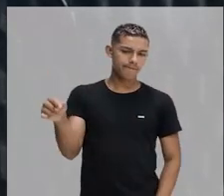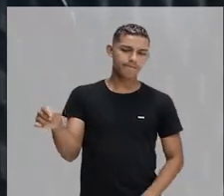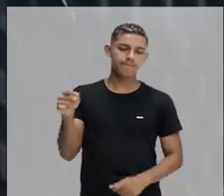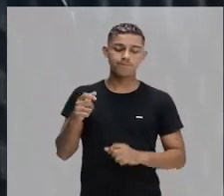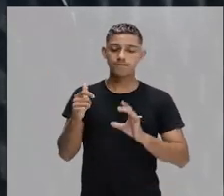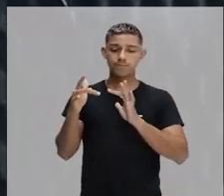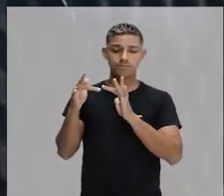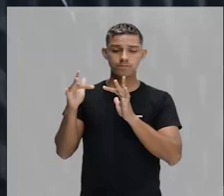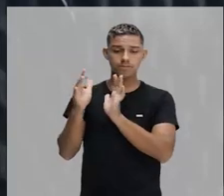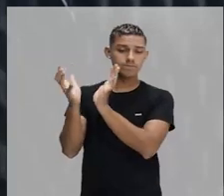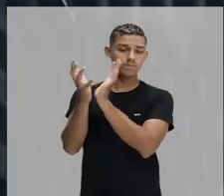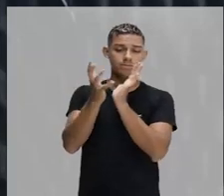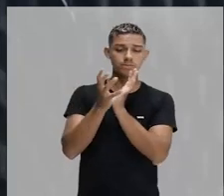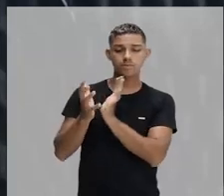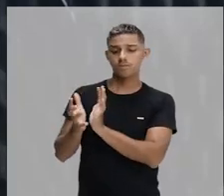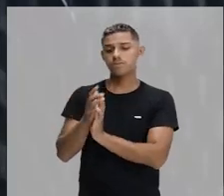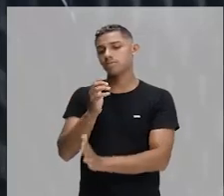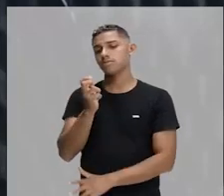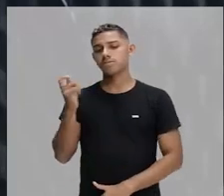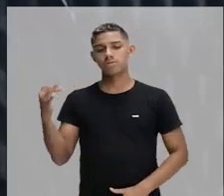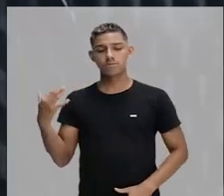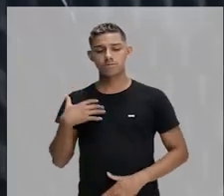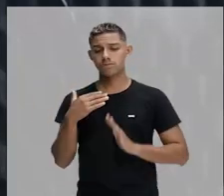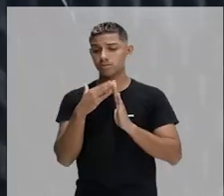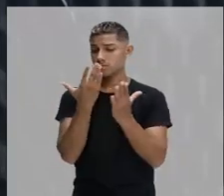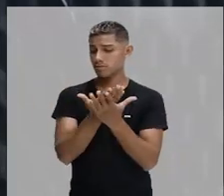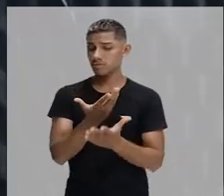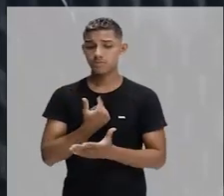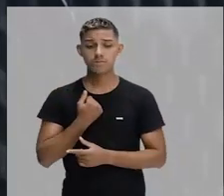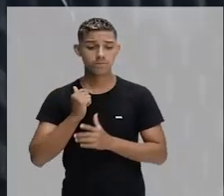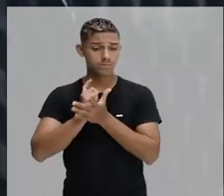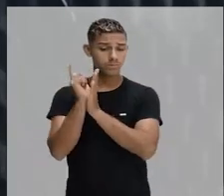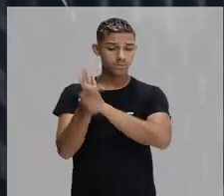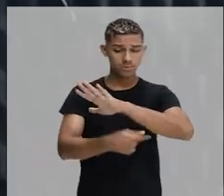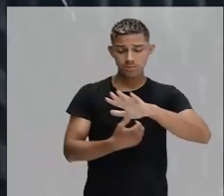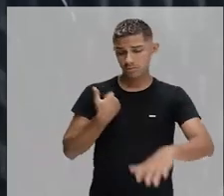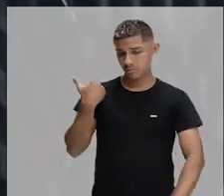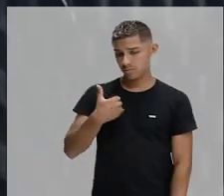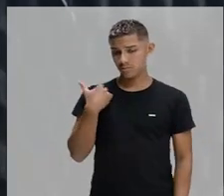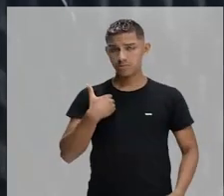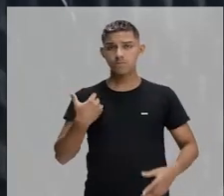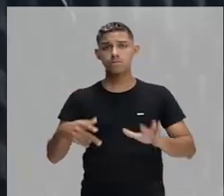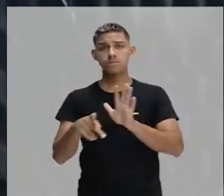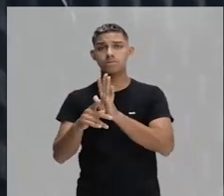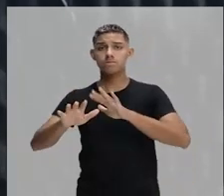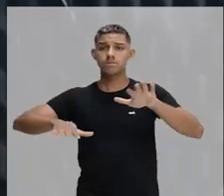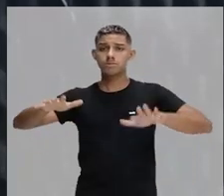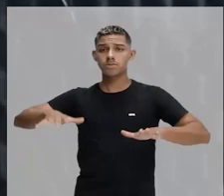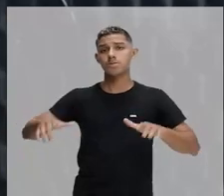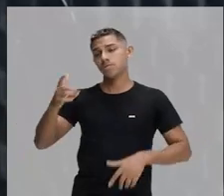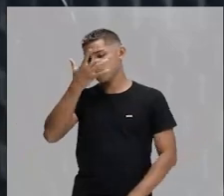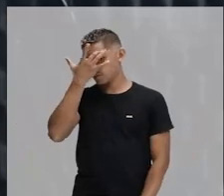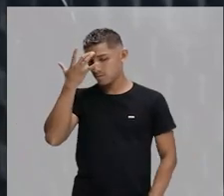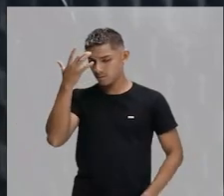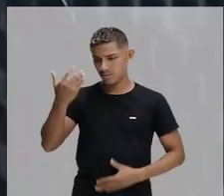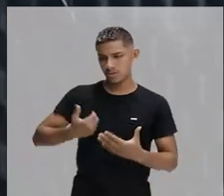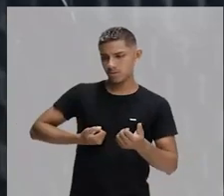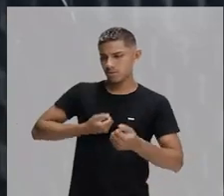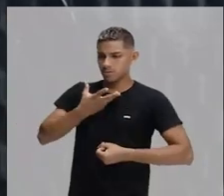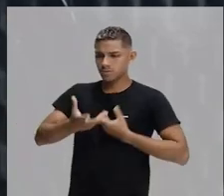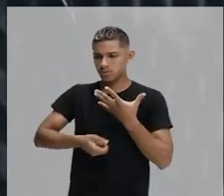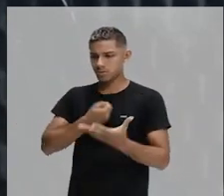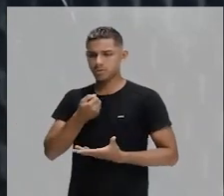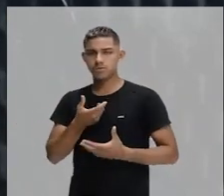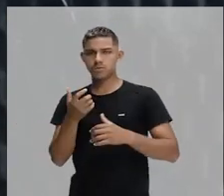classe social, o nível da escolaridade, com o gênero, com a idade. Então, tudo isso faz diferença na hora da gente se expressar